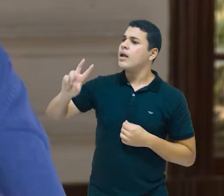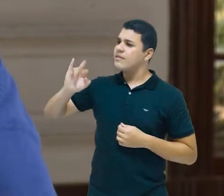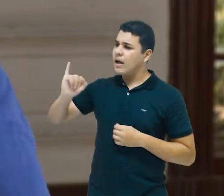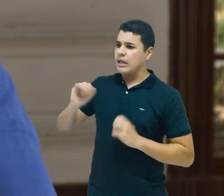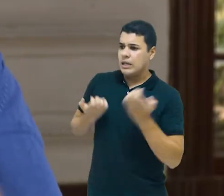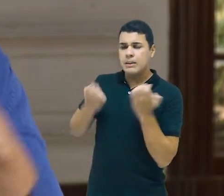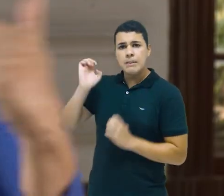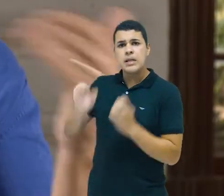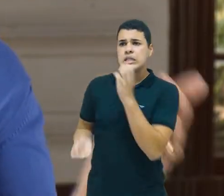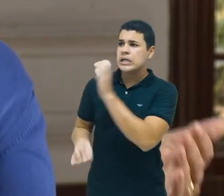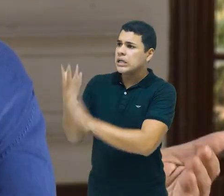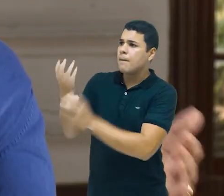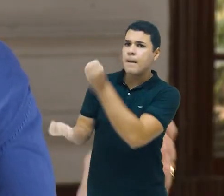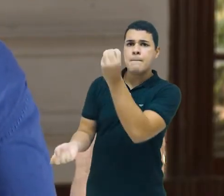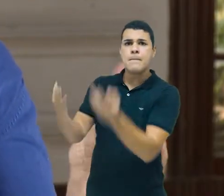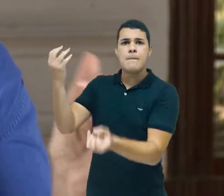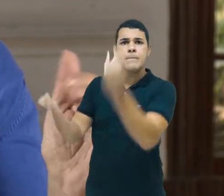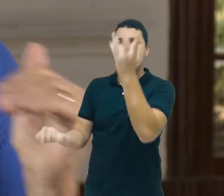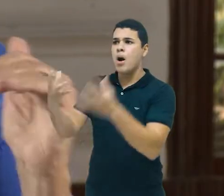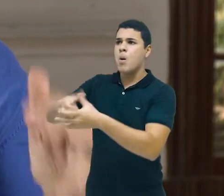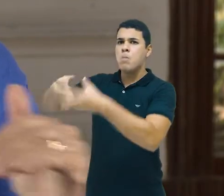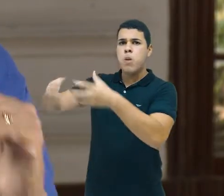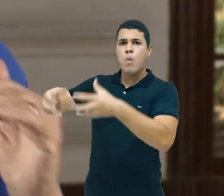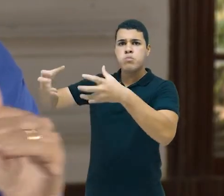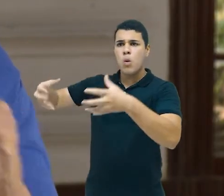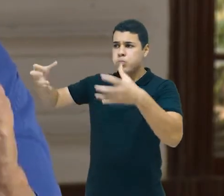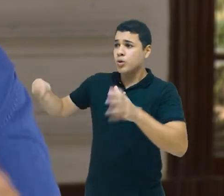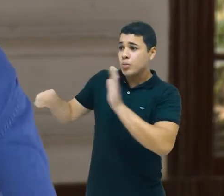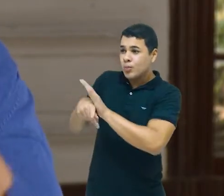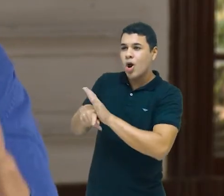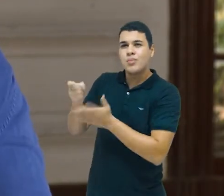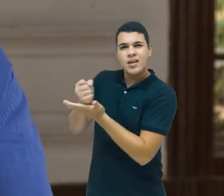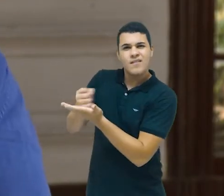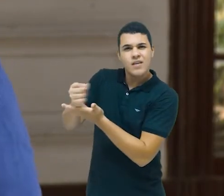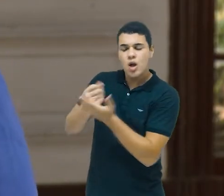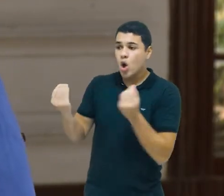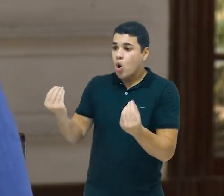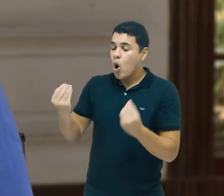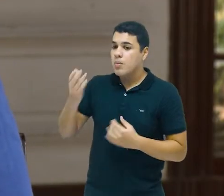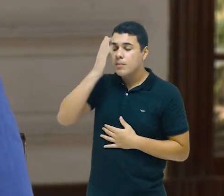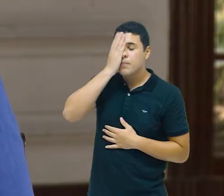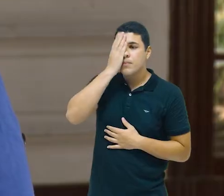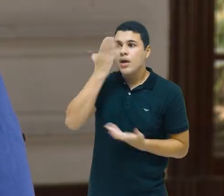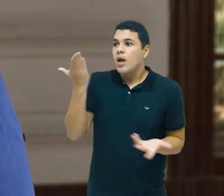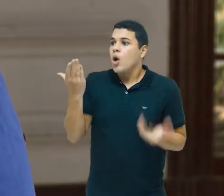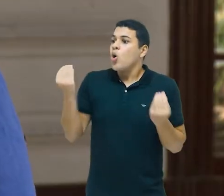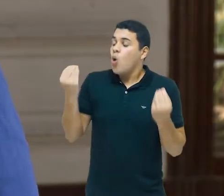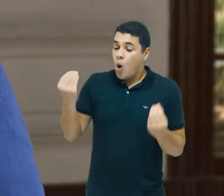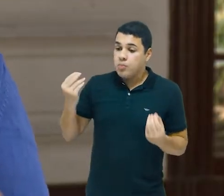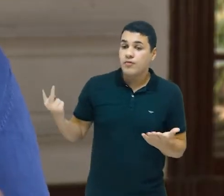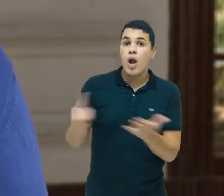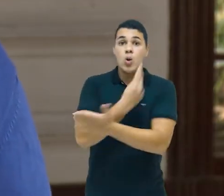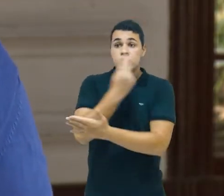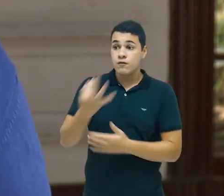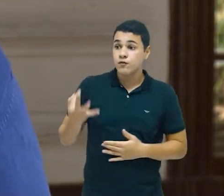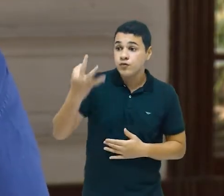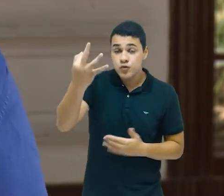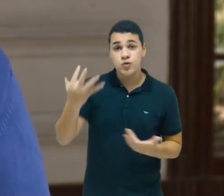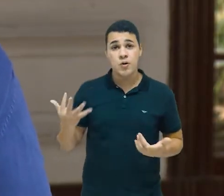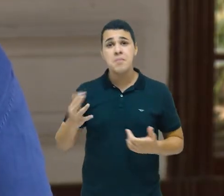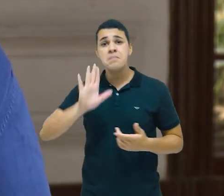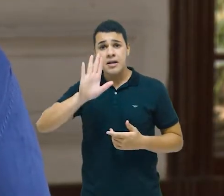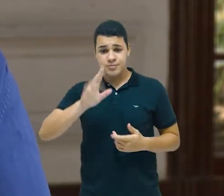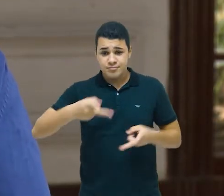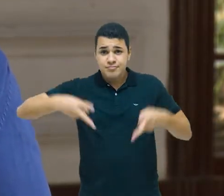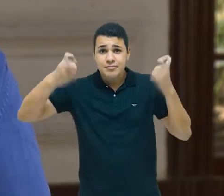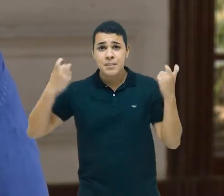Os economistas, os pesquisadores de saúde se preocupavam. Olha, meu Deus, o que a indústria farmacêutica fará? Mas veja,